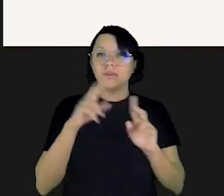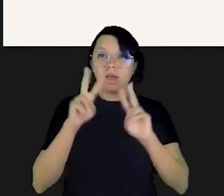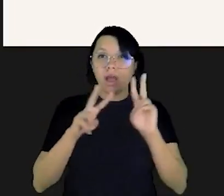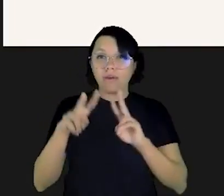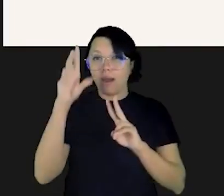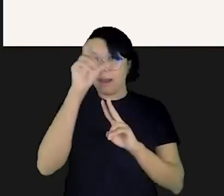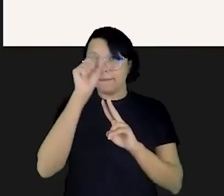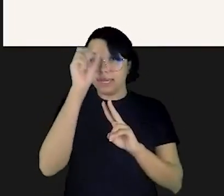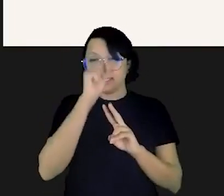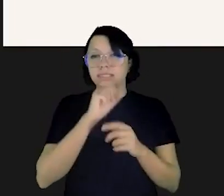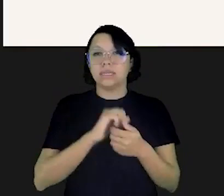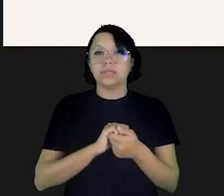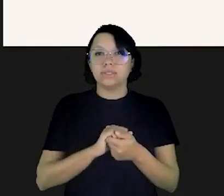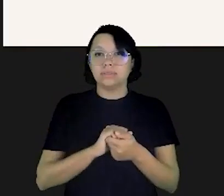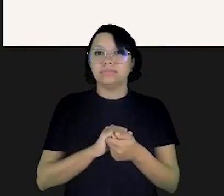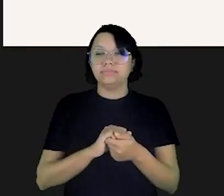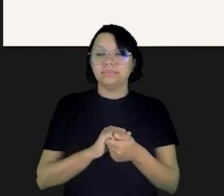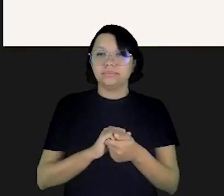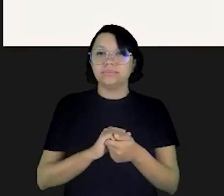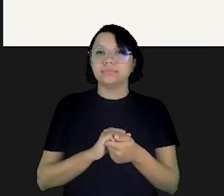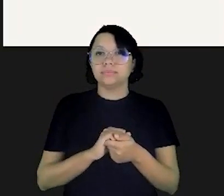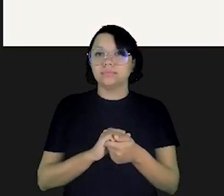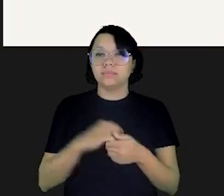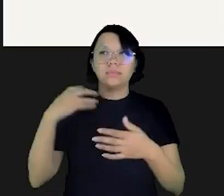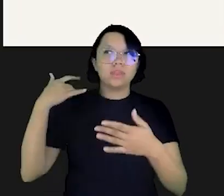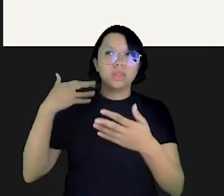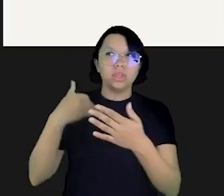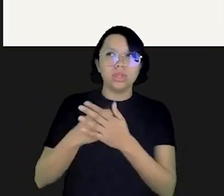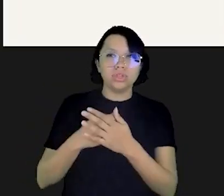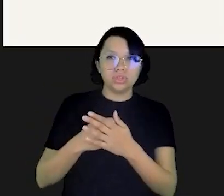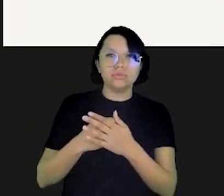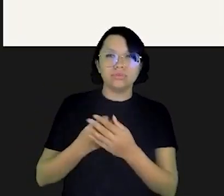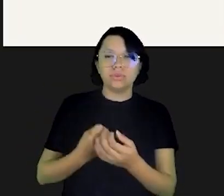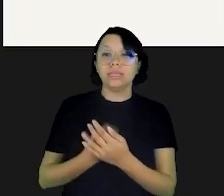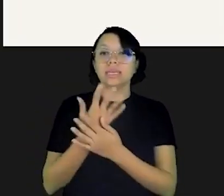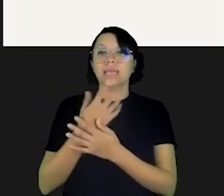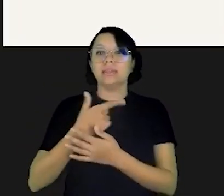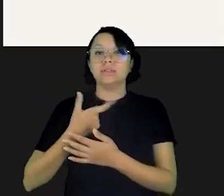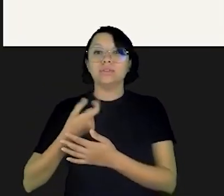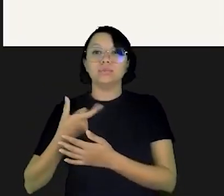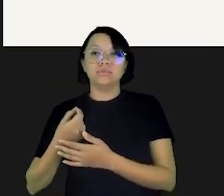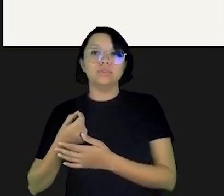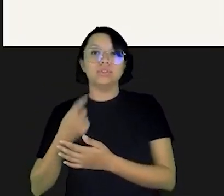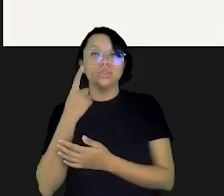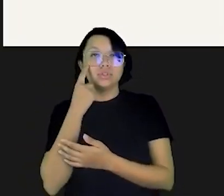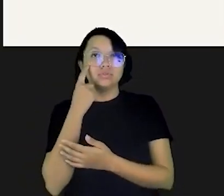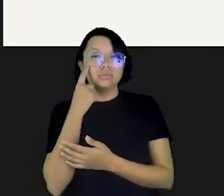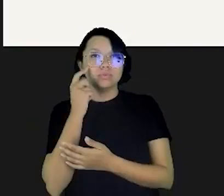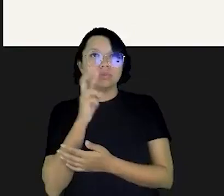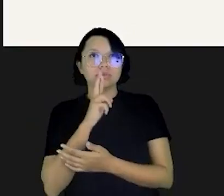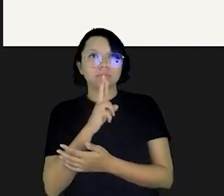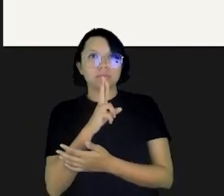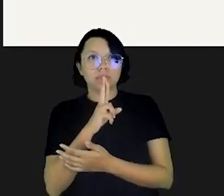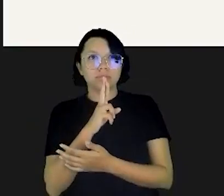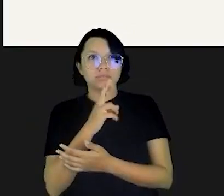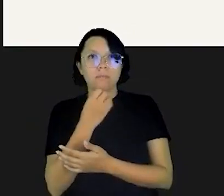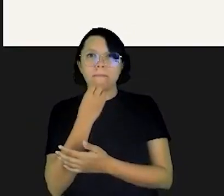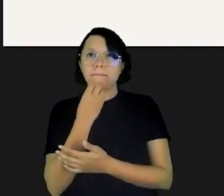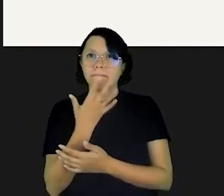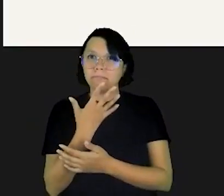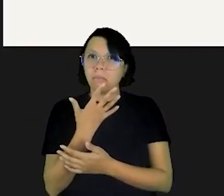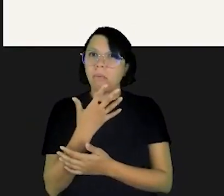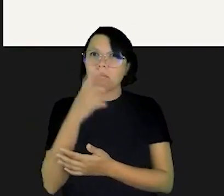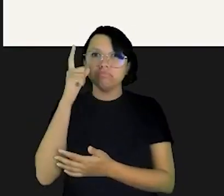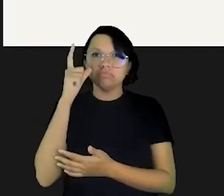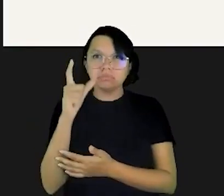avaliação de impacto e tem feito avaliações de aprendizagem desde que o programa foi lançado em 2020 e a